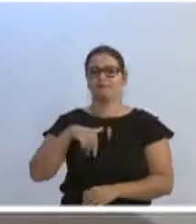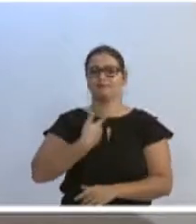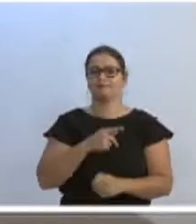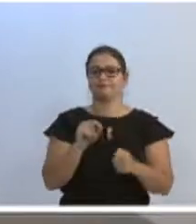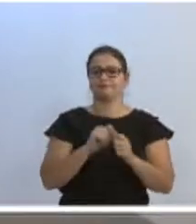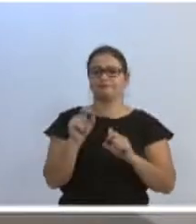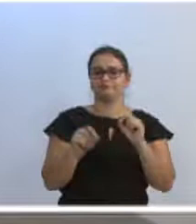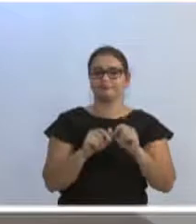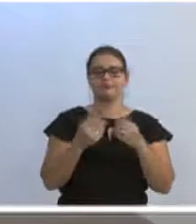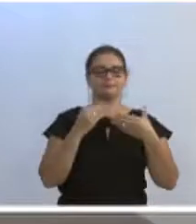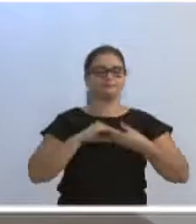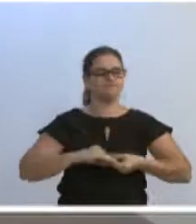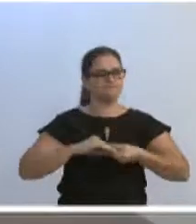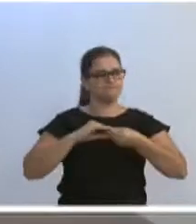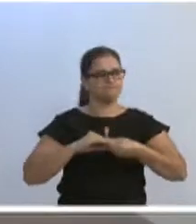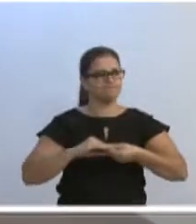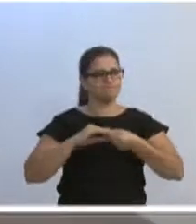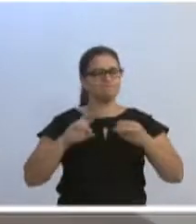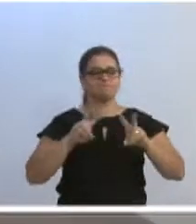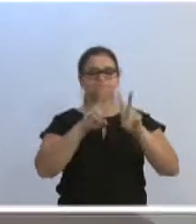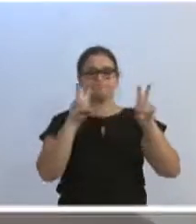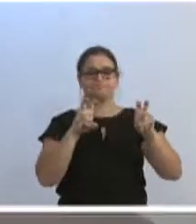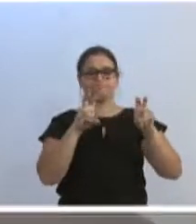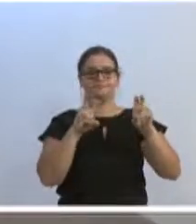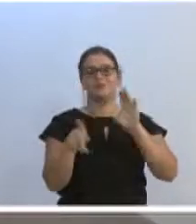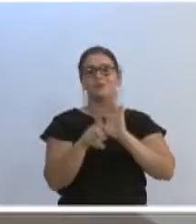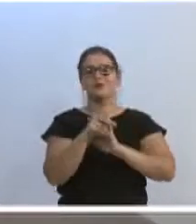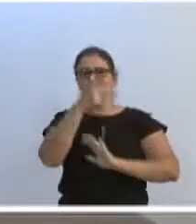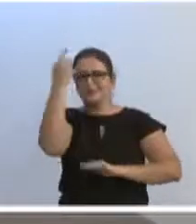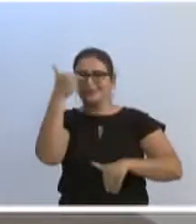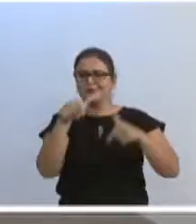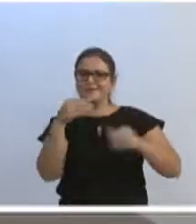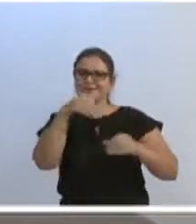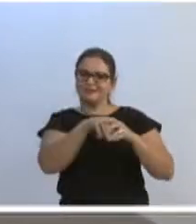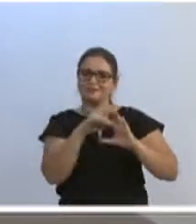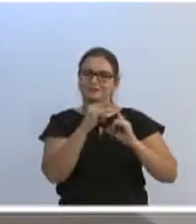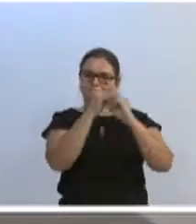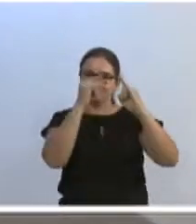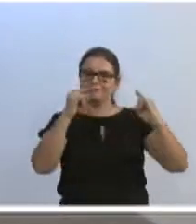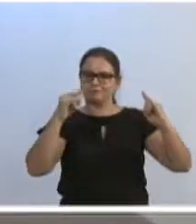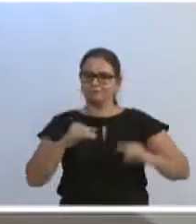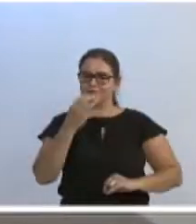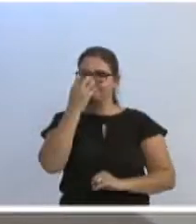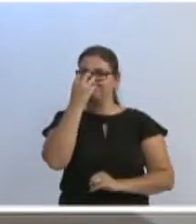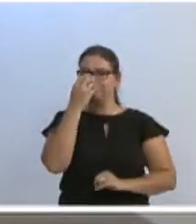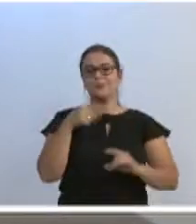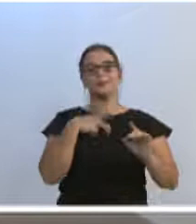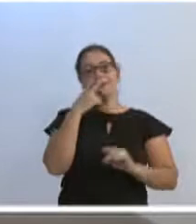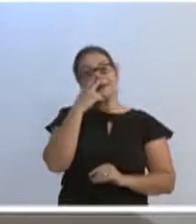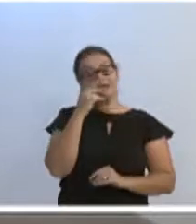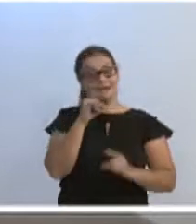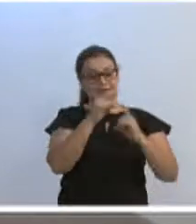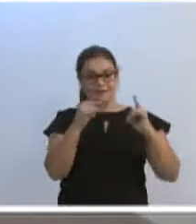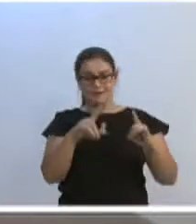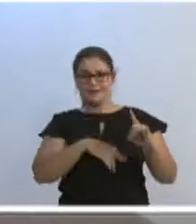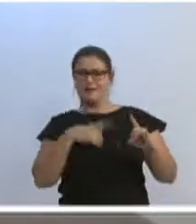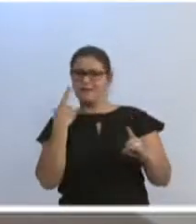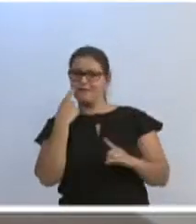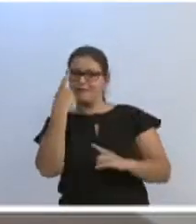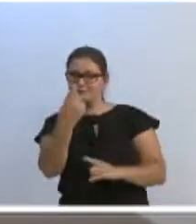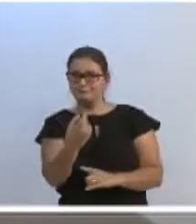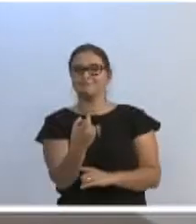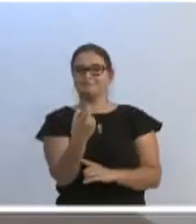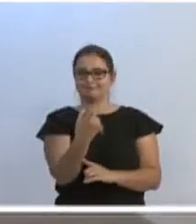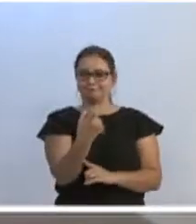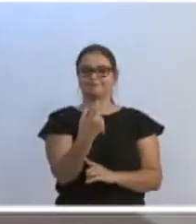parabenização em relação aos artistas circenses e defender, sobretudo, que a questão do circo é interessante, o circo é